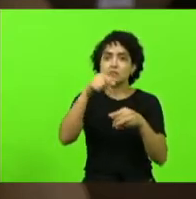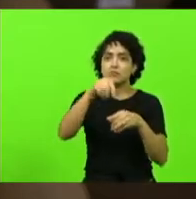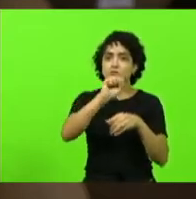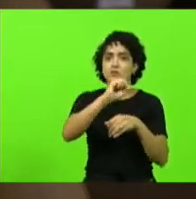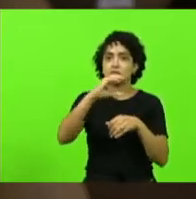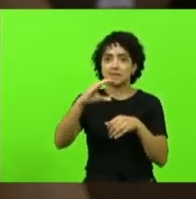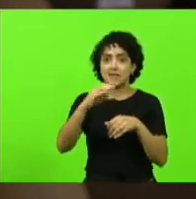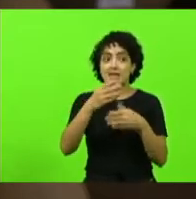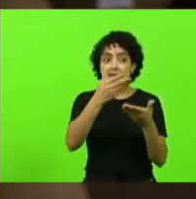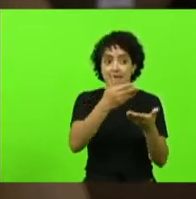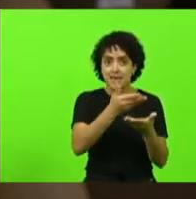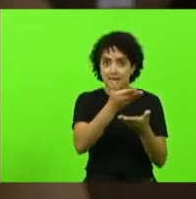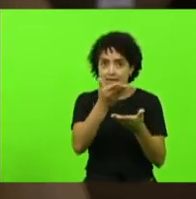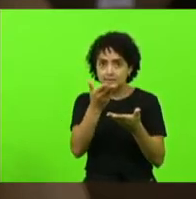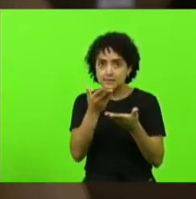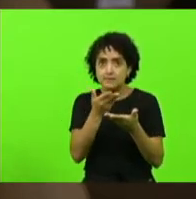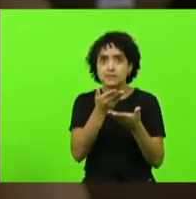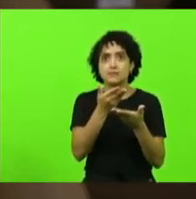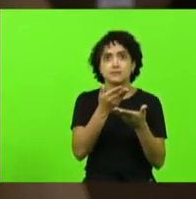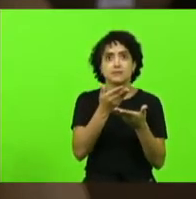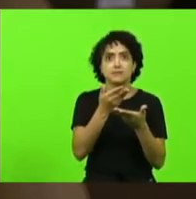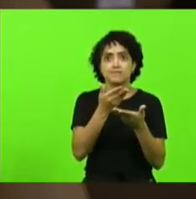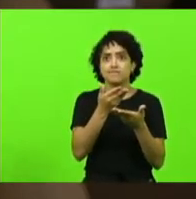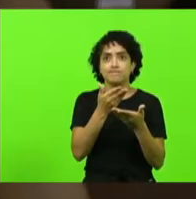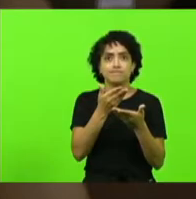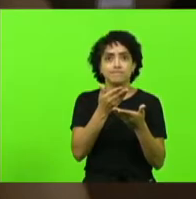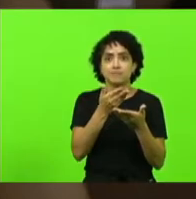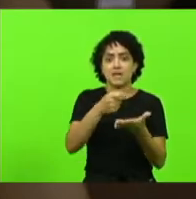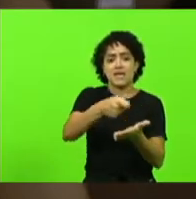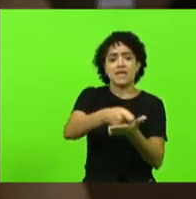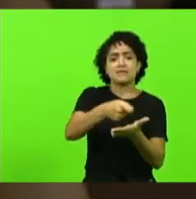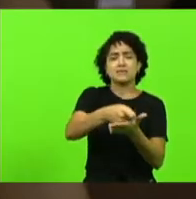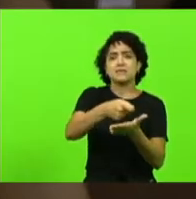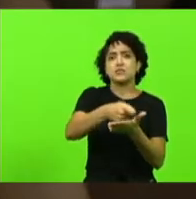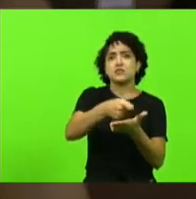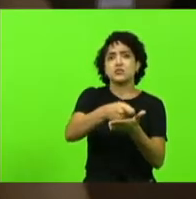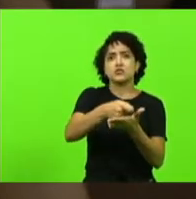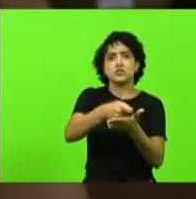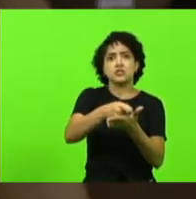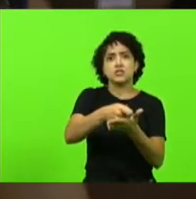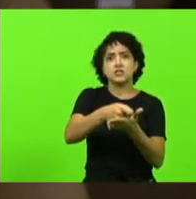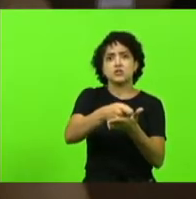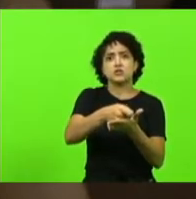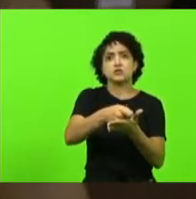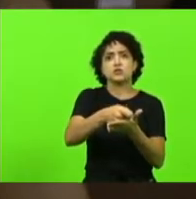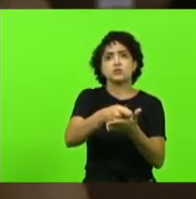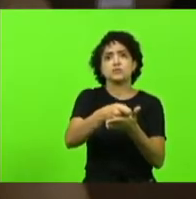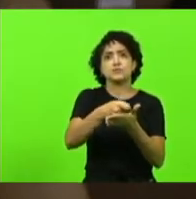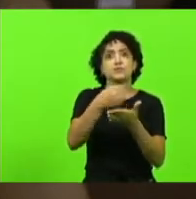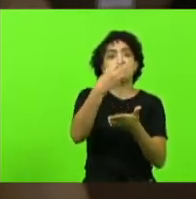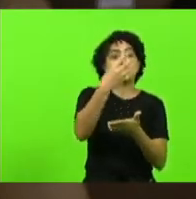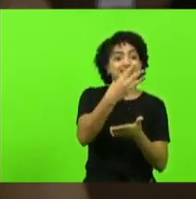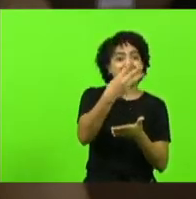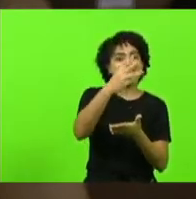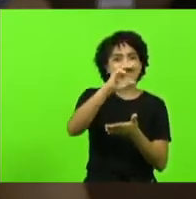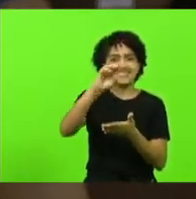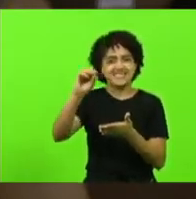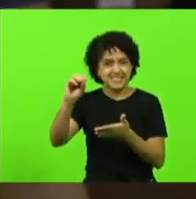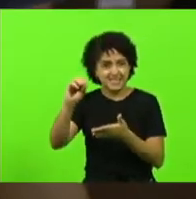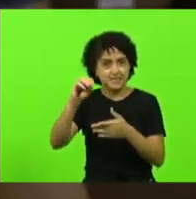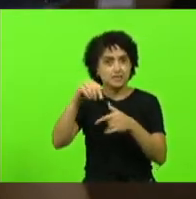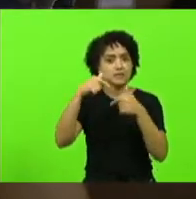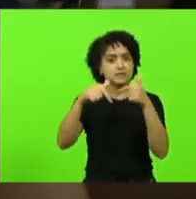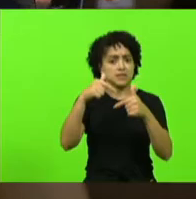295 municípios não deveriam estar mais exigindo nem atos autorizativos de 300 atividades econômicas